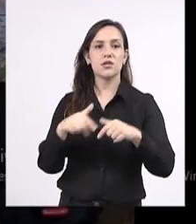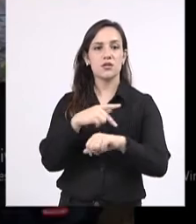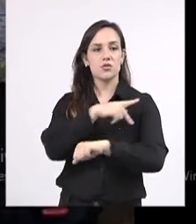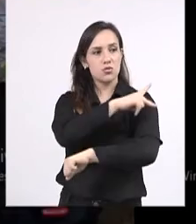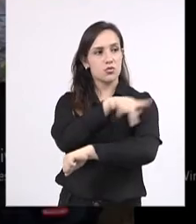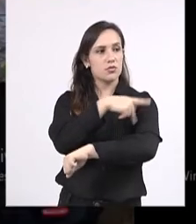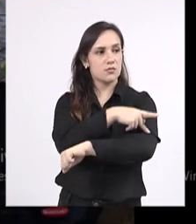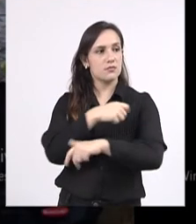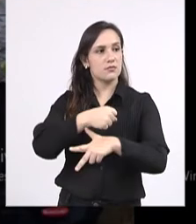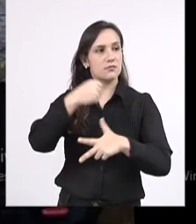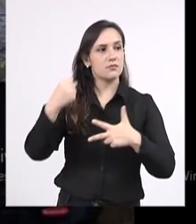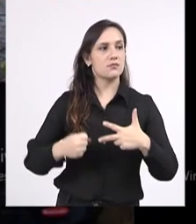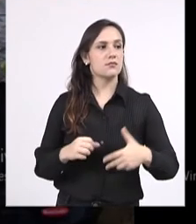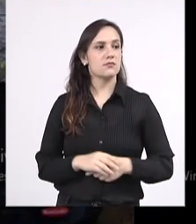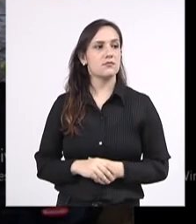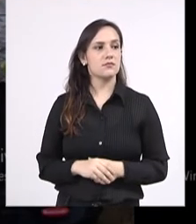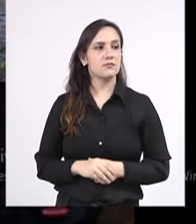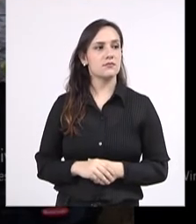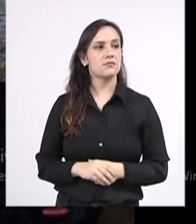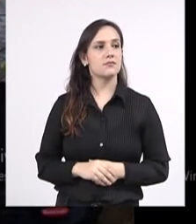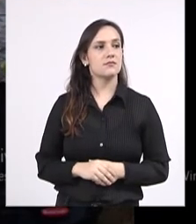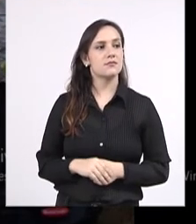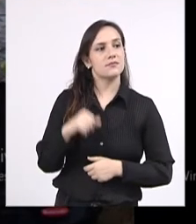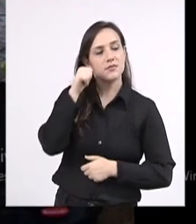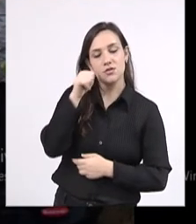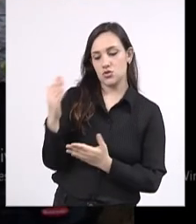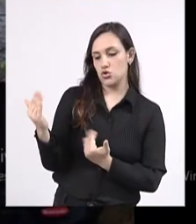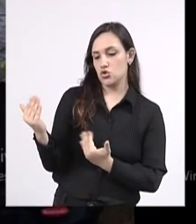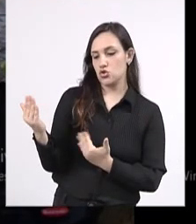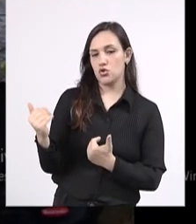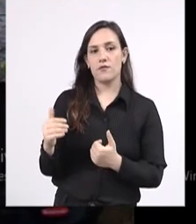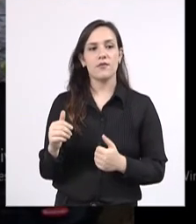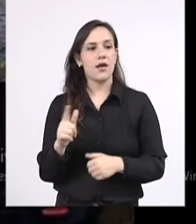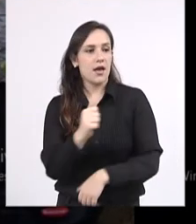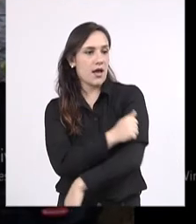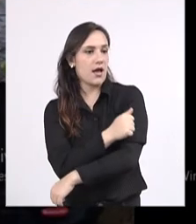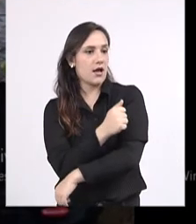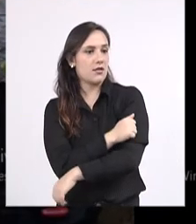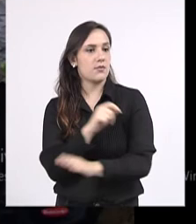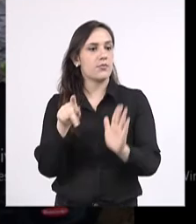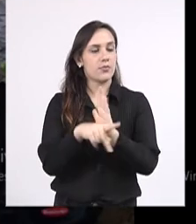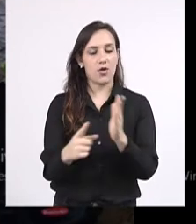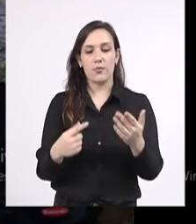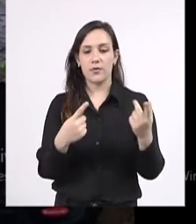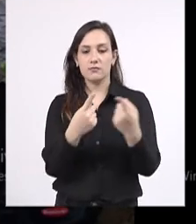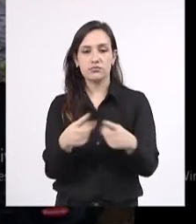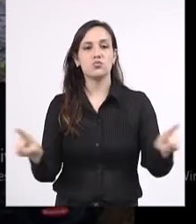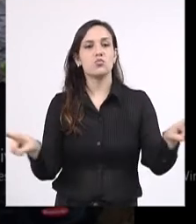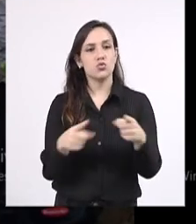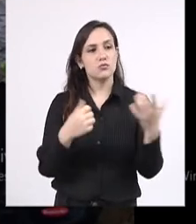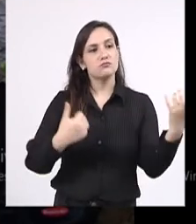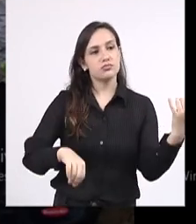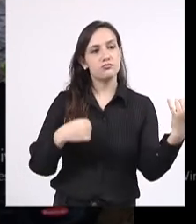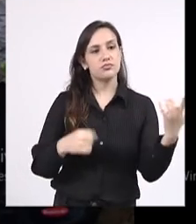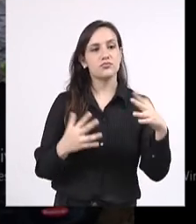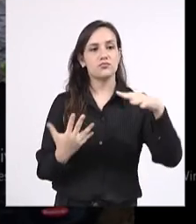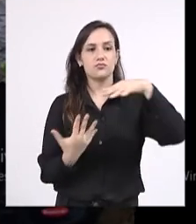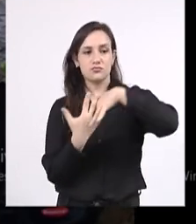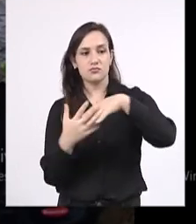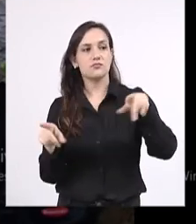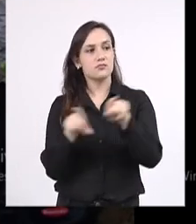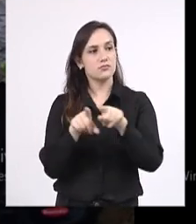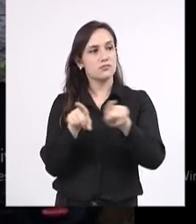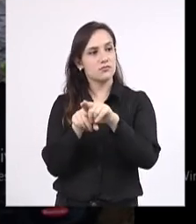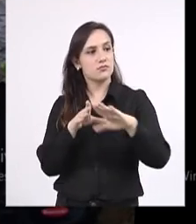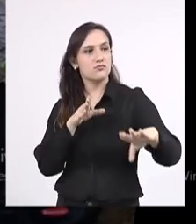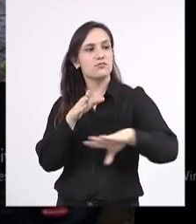declamando poemas, jovens, meninas, estudantes do curso de música da Universidade Federal, estiveram